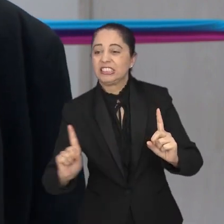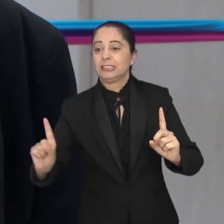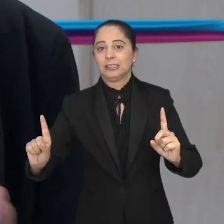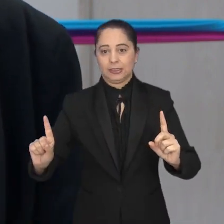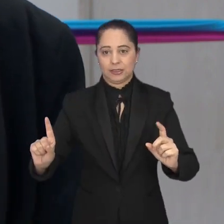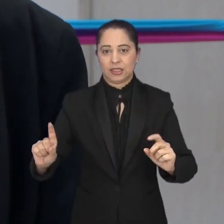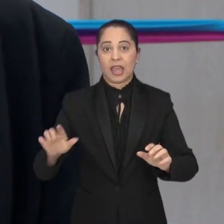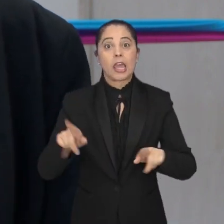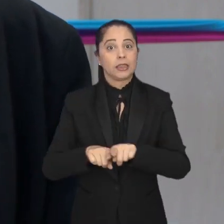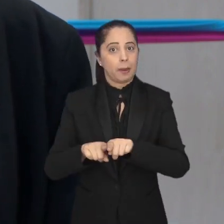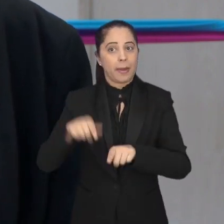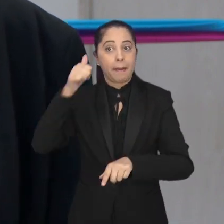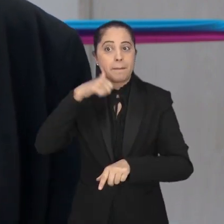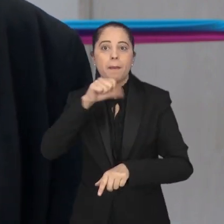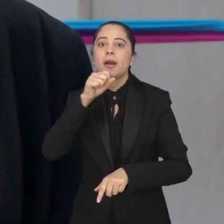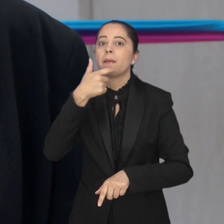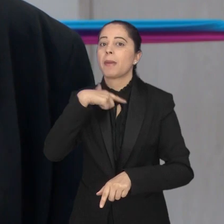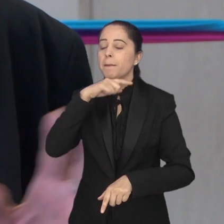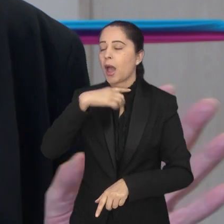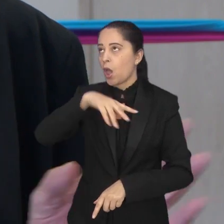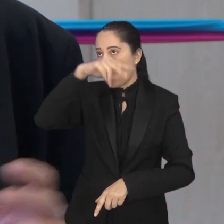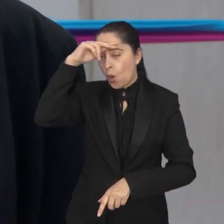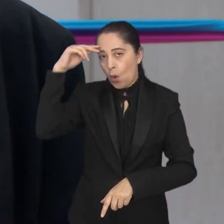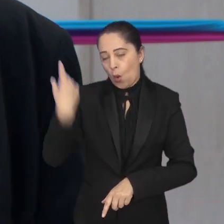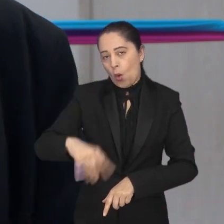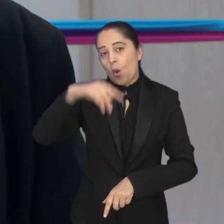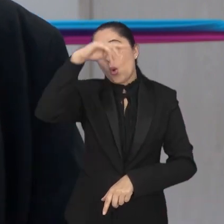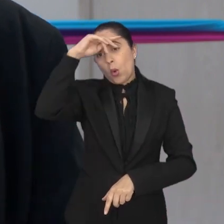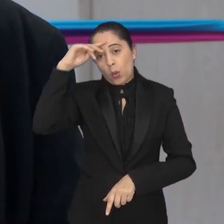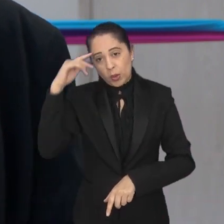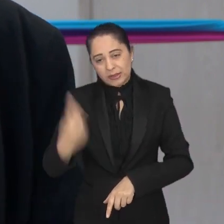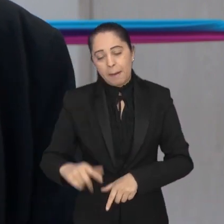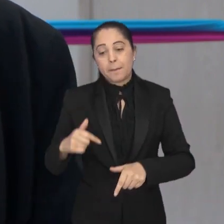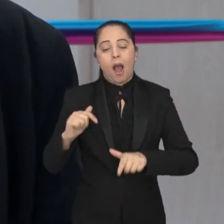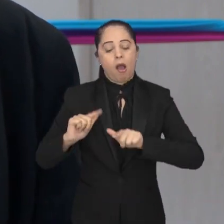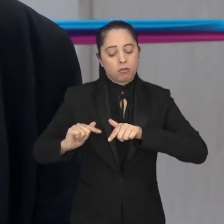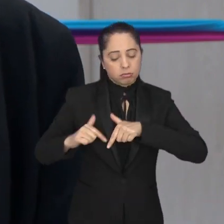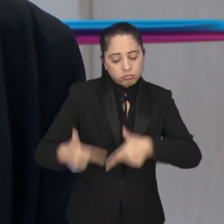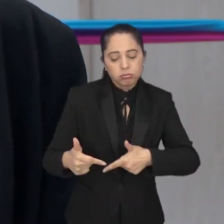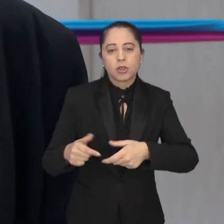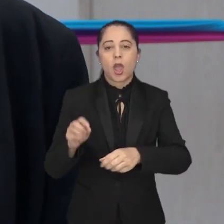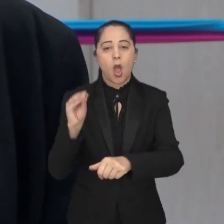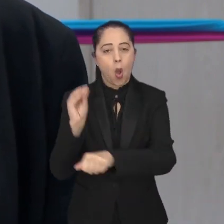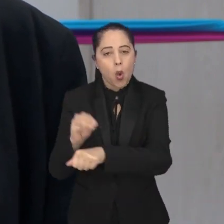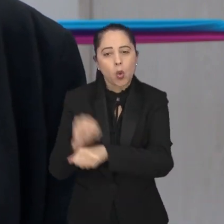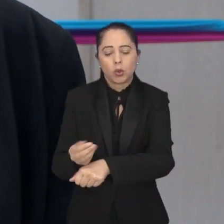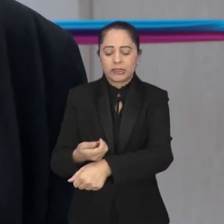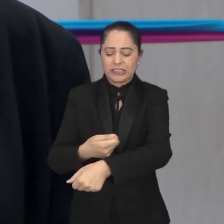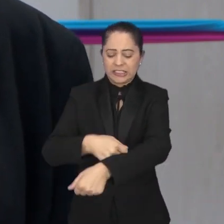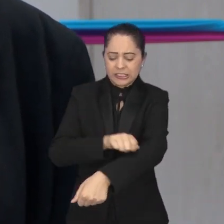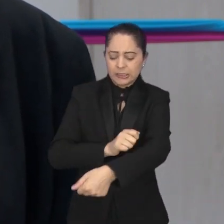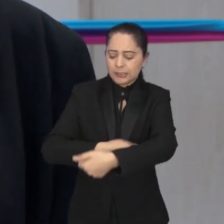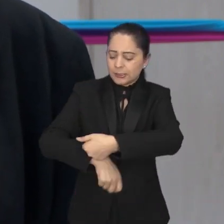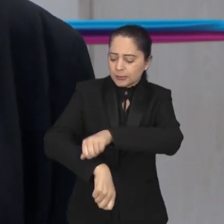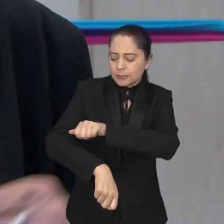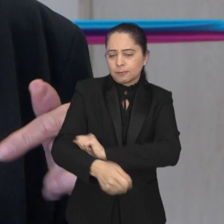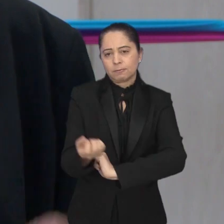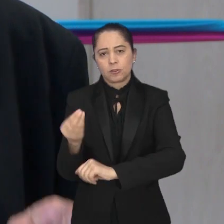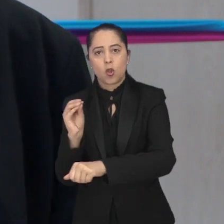trabalho que é uma coisa, assim, comovente, comovente, muito sacrificante.